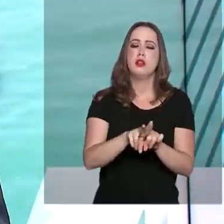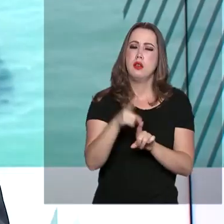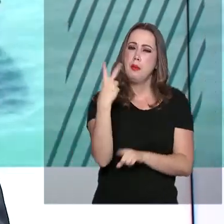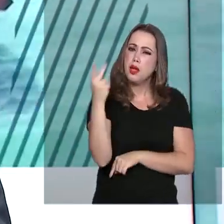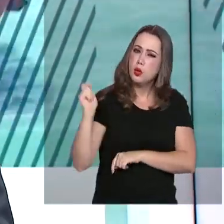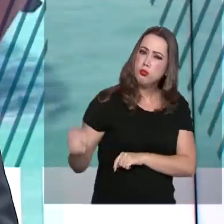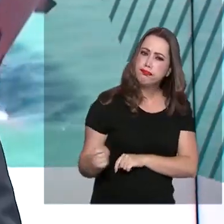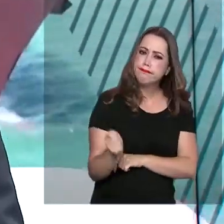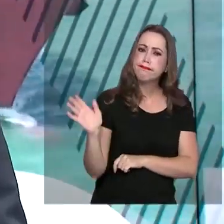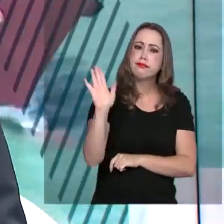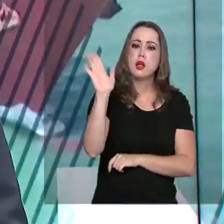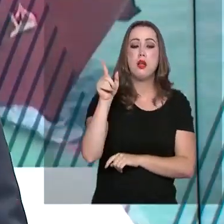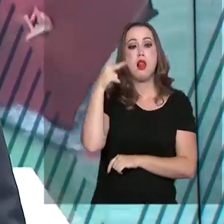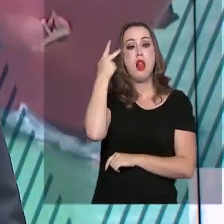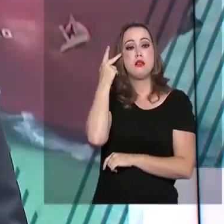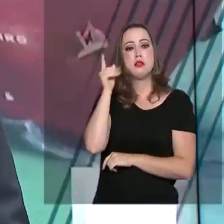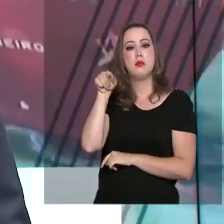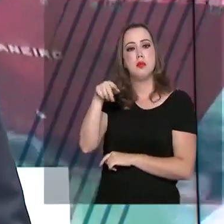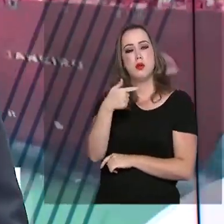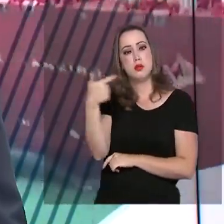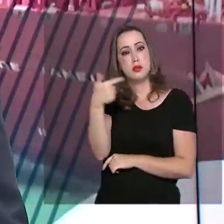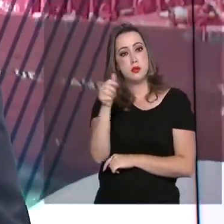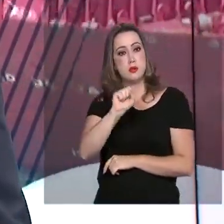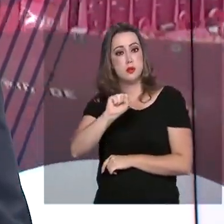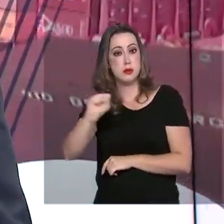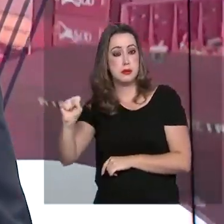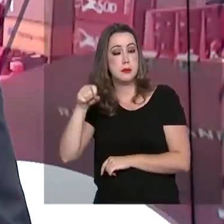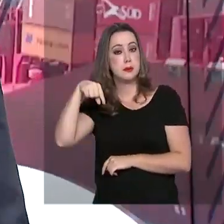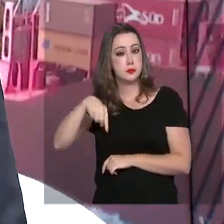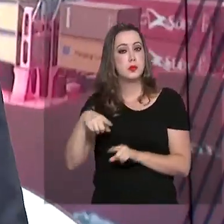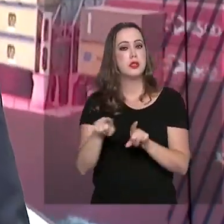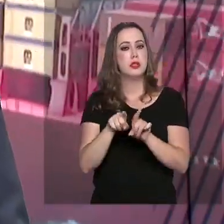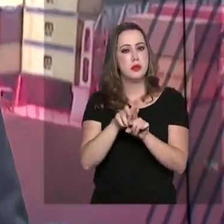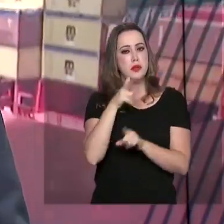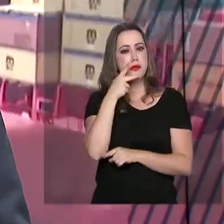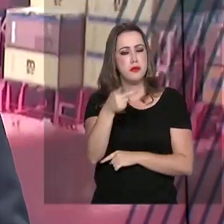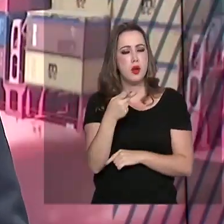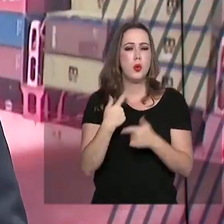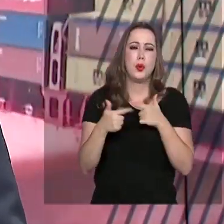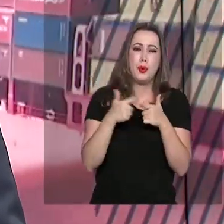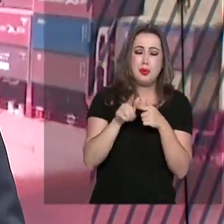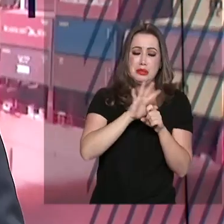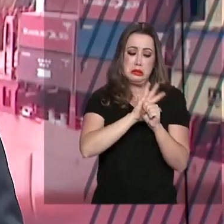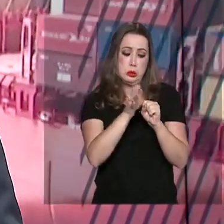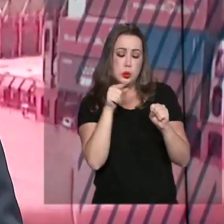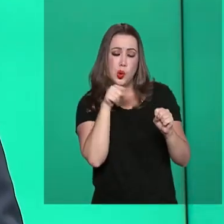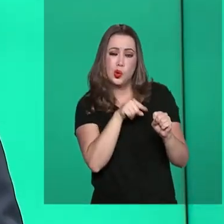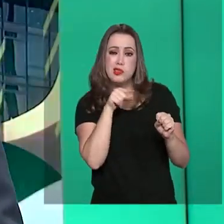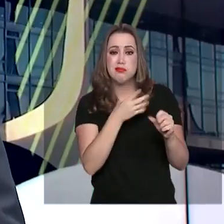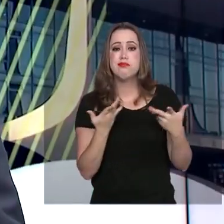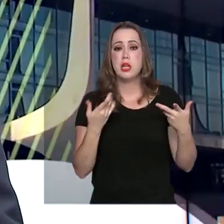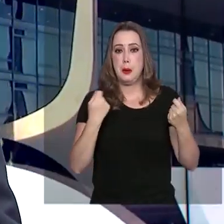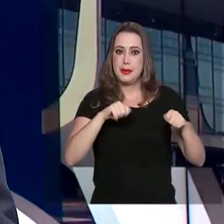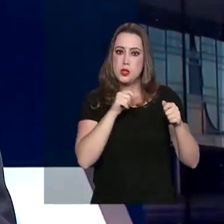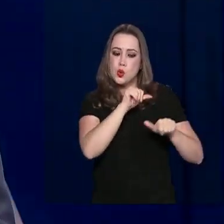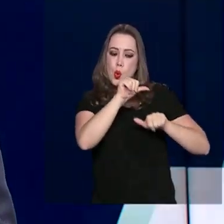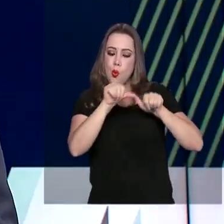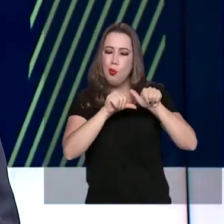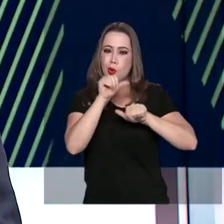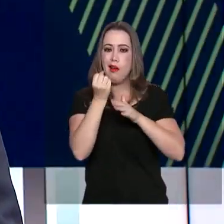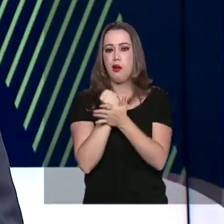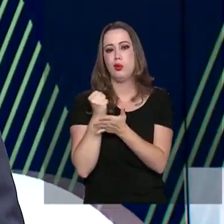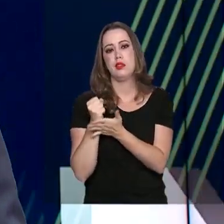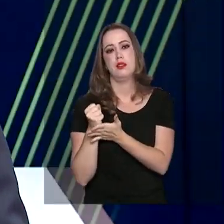previstas para o segundo semestre deste ano. O ministro disse ainda que a crise do coronavírus levou à adaptação de